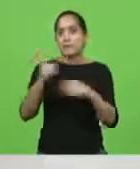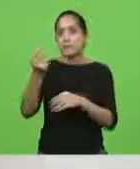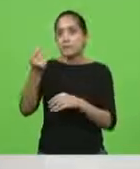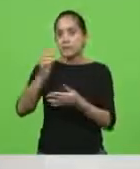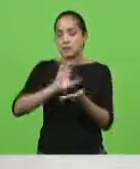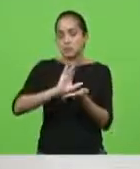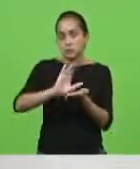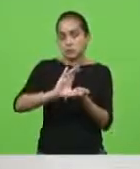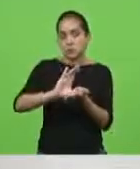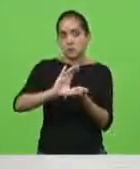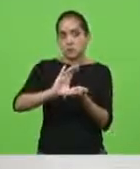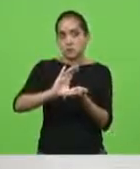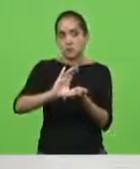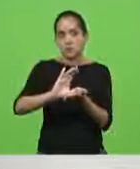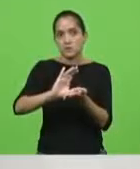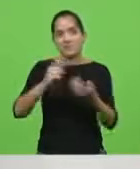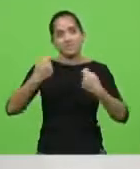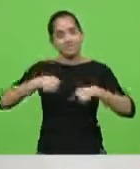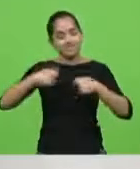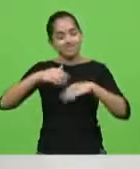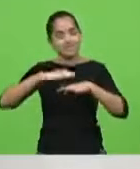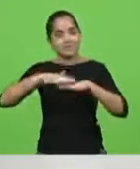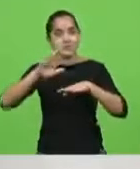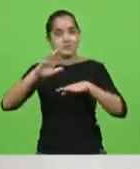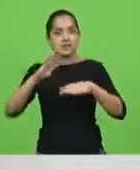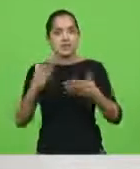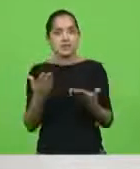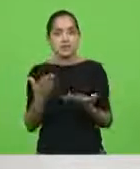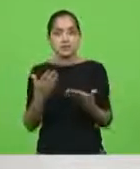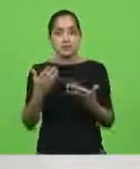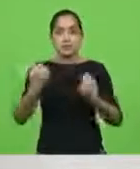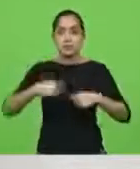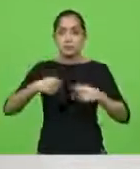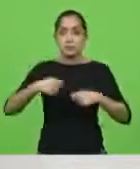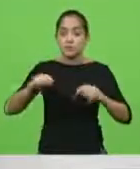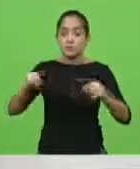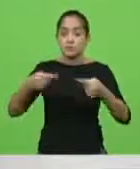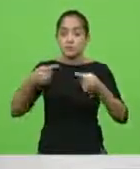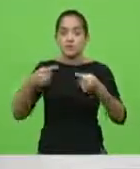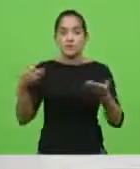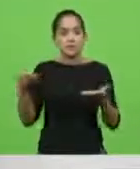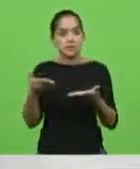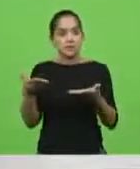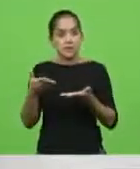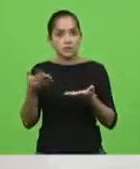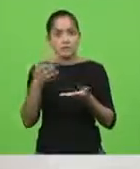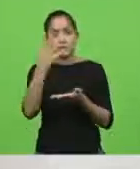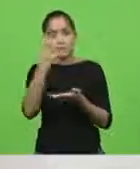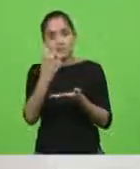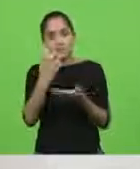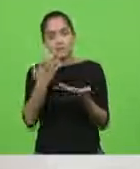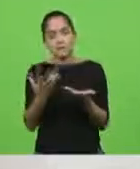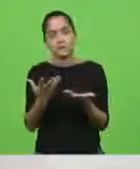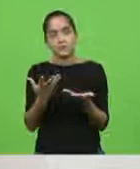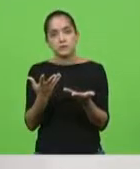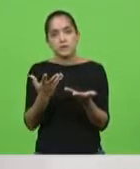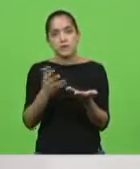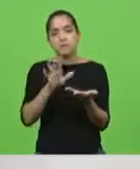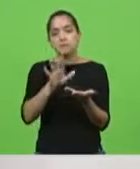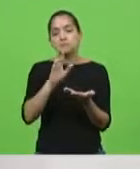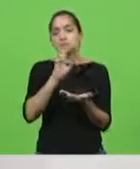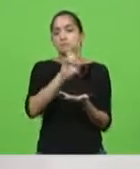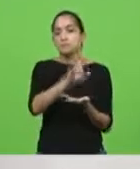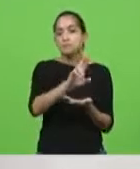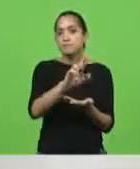para quem, de fato, mais precisa. Nós temos que encarar essa situação com muita seriedade e a resposta